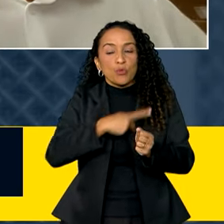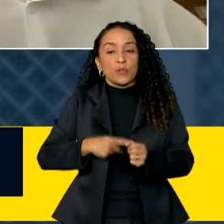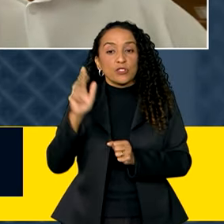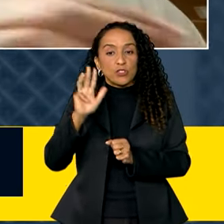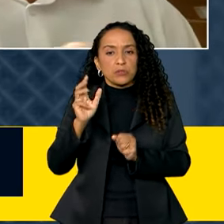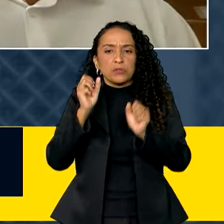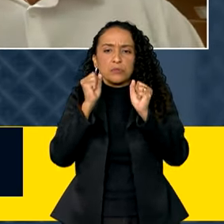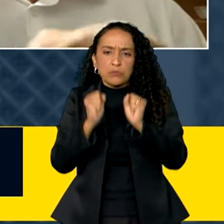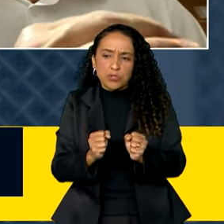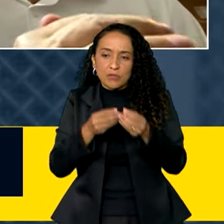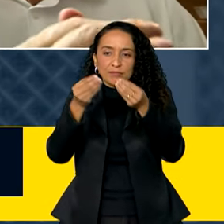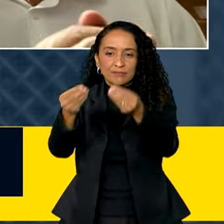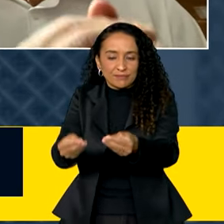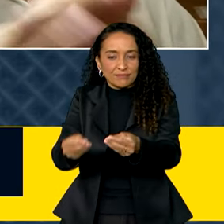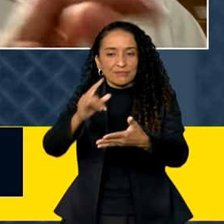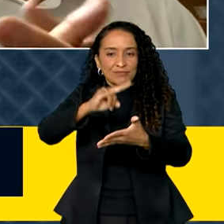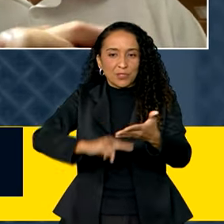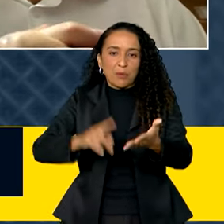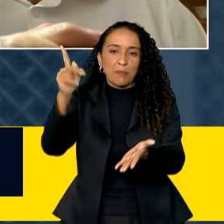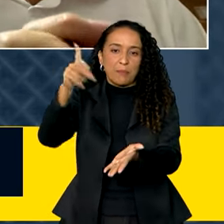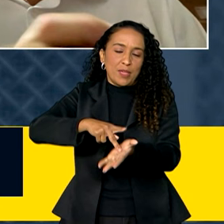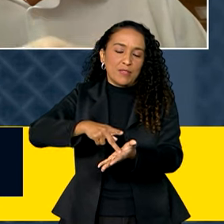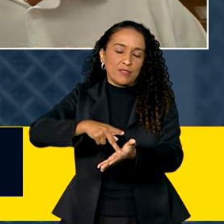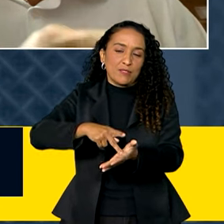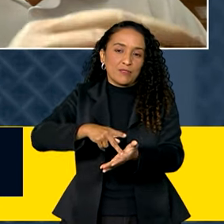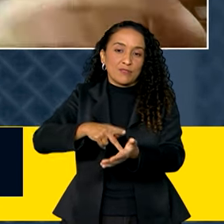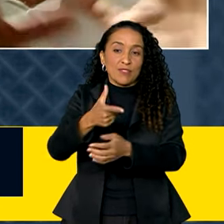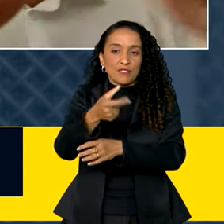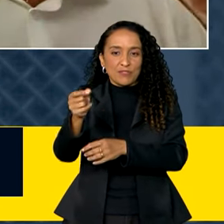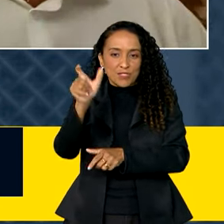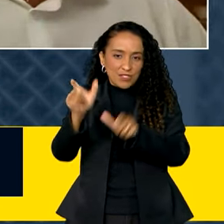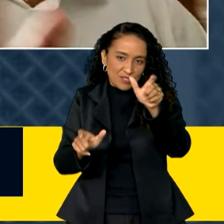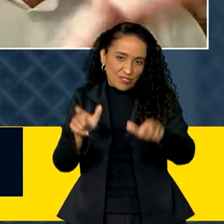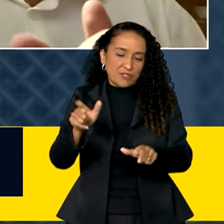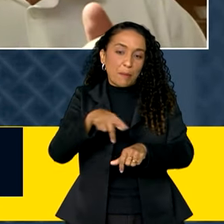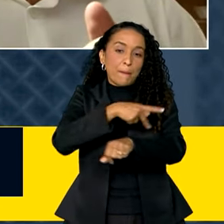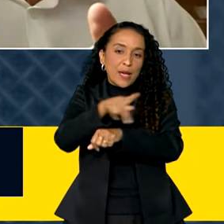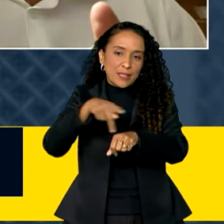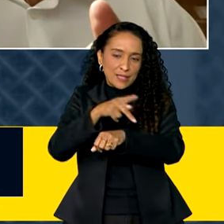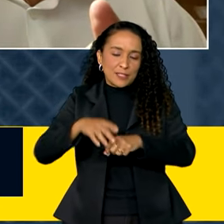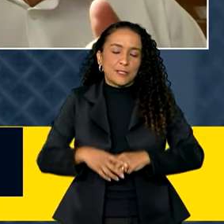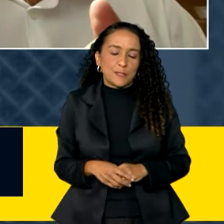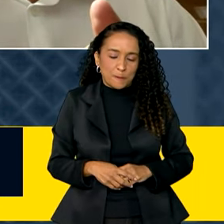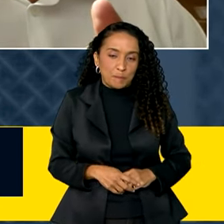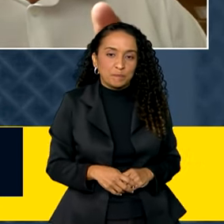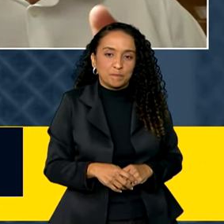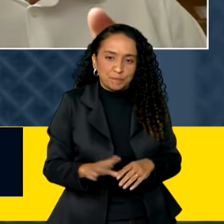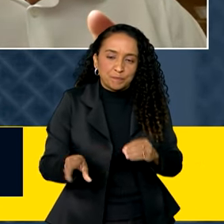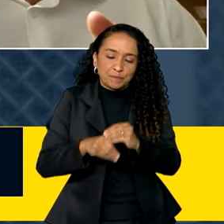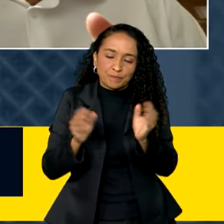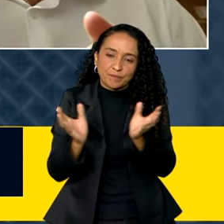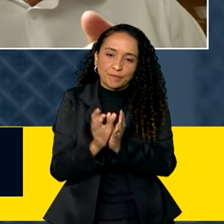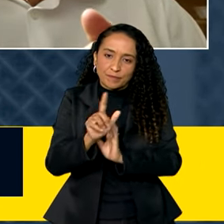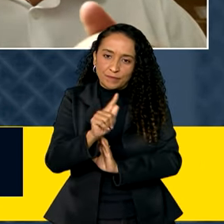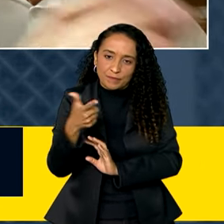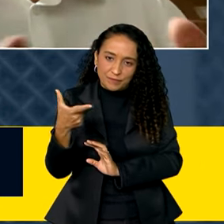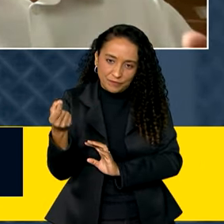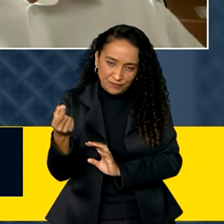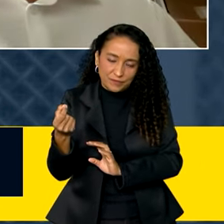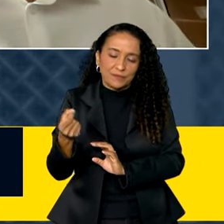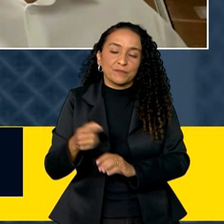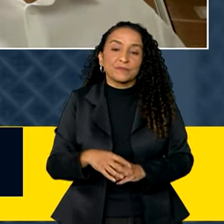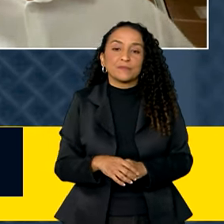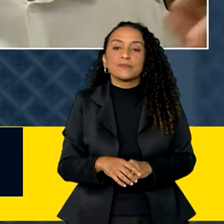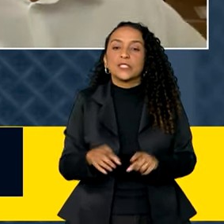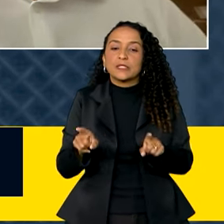Lula, possa entregar esse documento aos 20 países que vão compor a cúpula dos chefes de estados,